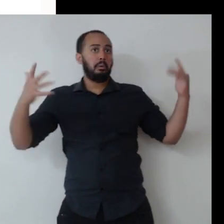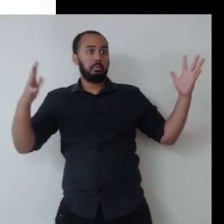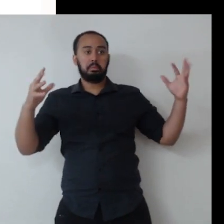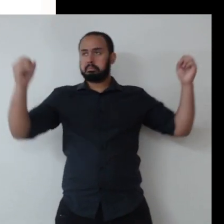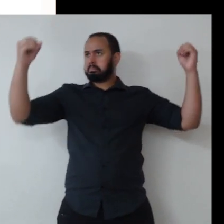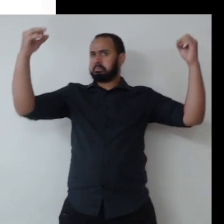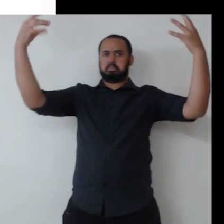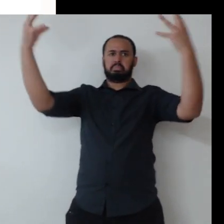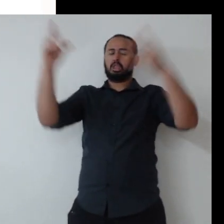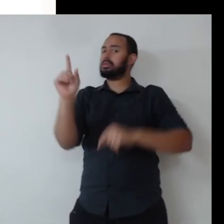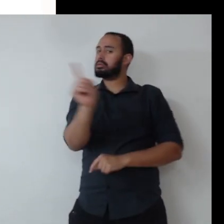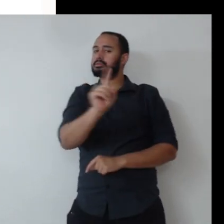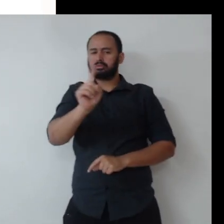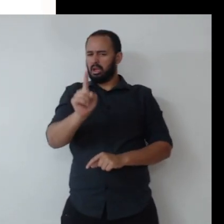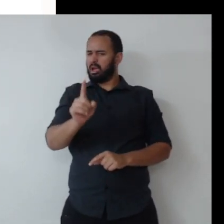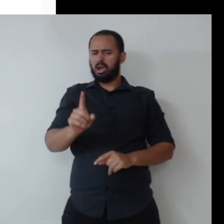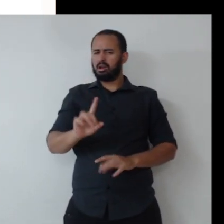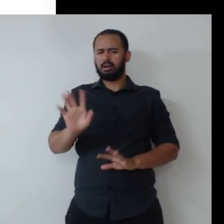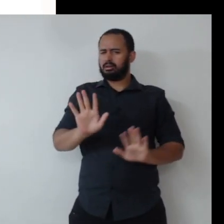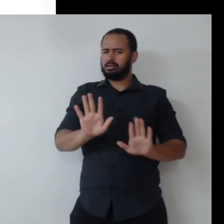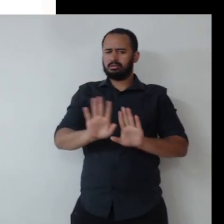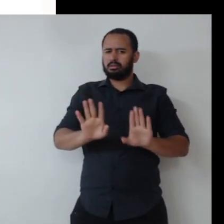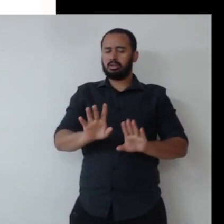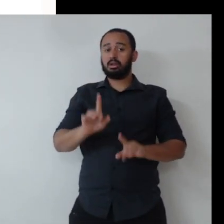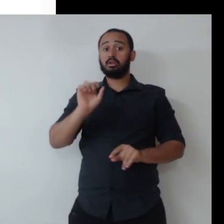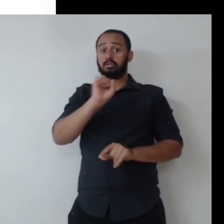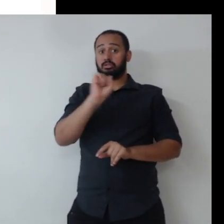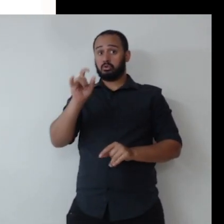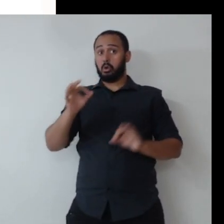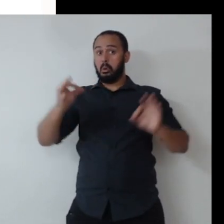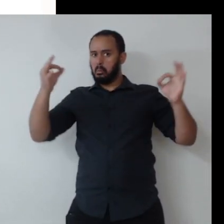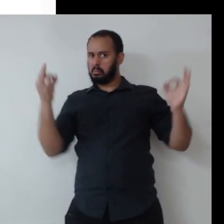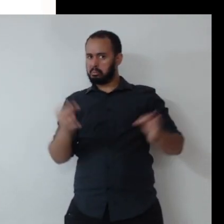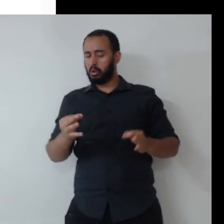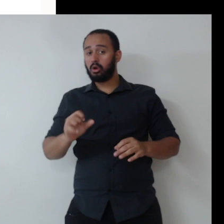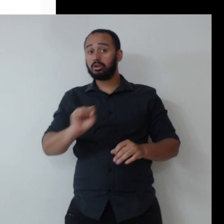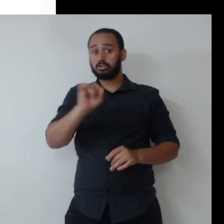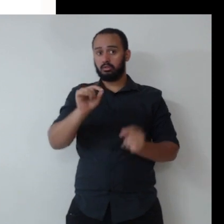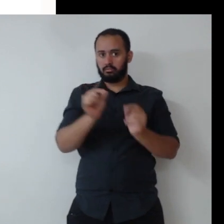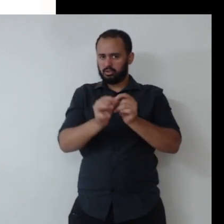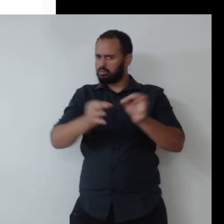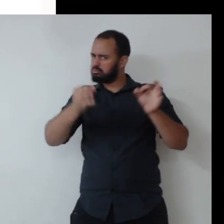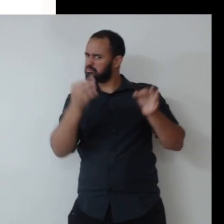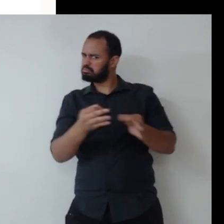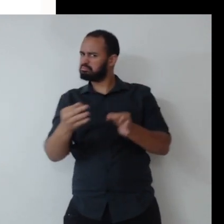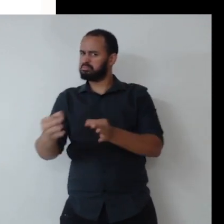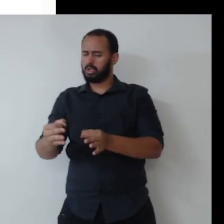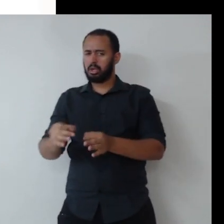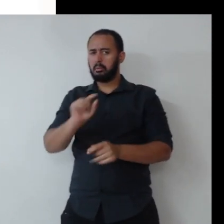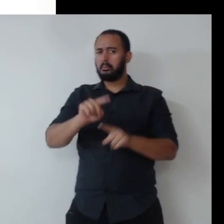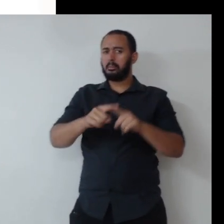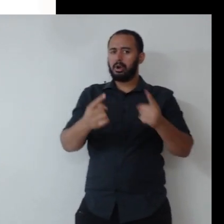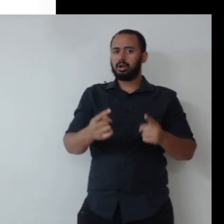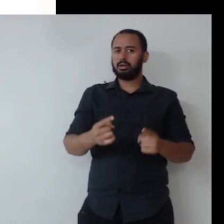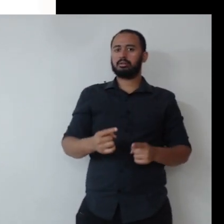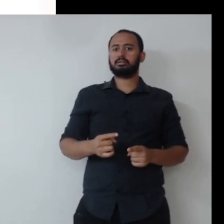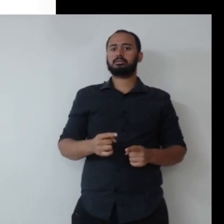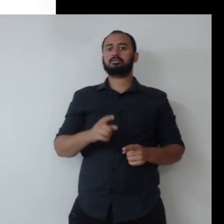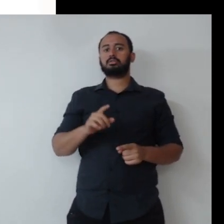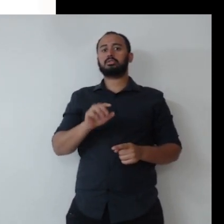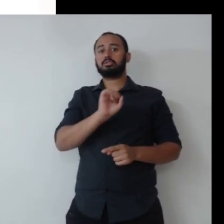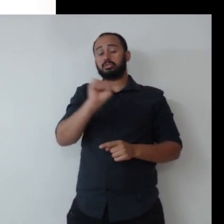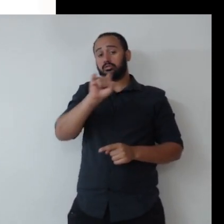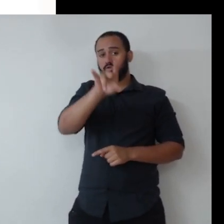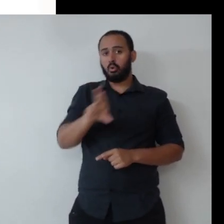brilhante. Não, ele pode ser brilhante se a gente fizer bem feito. Então, assim, ele vem de uma discussão. Se você pegar os elementos aqui do